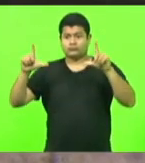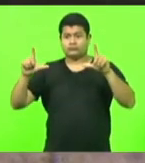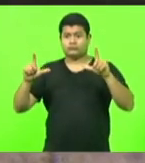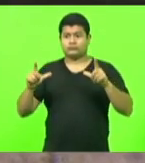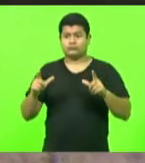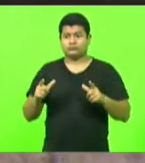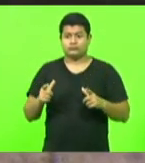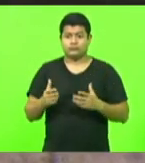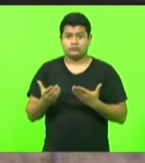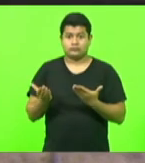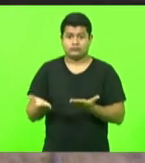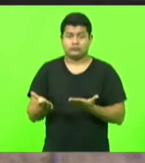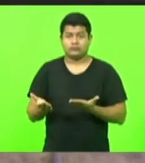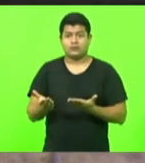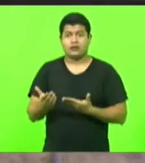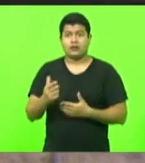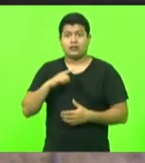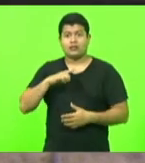aluno,